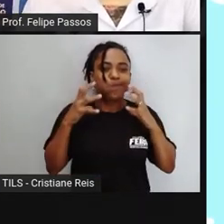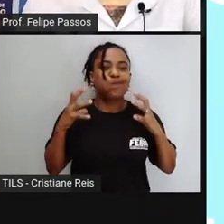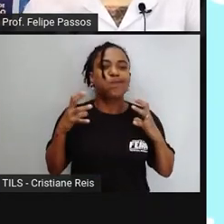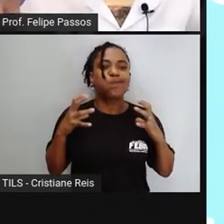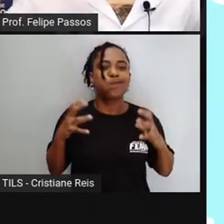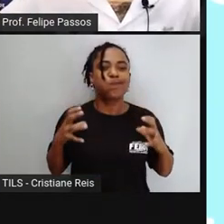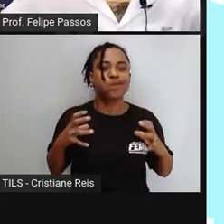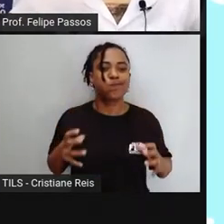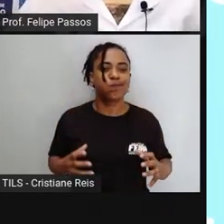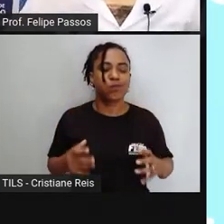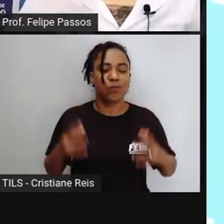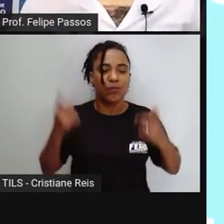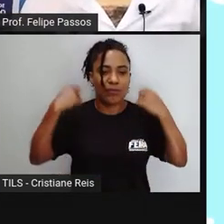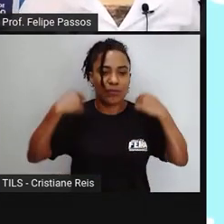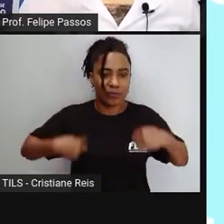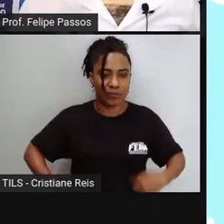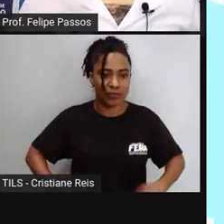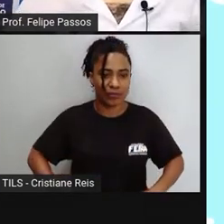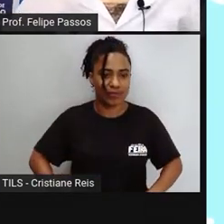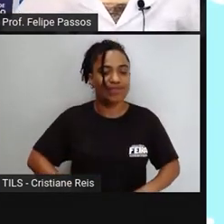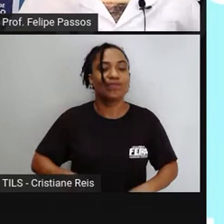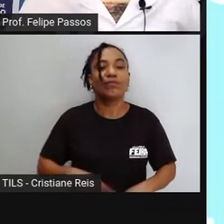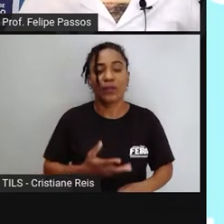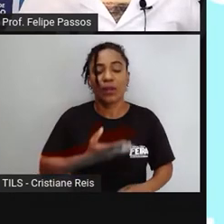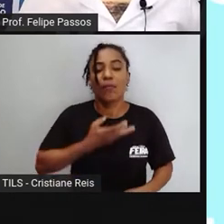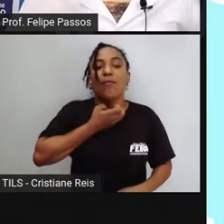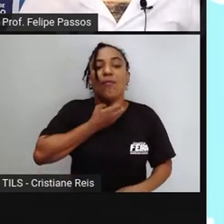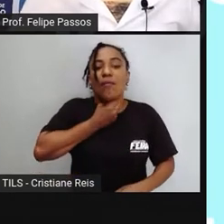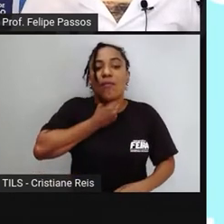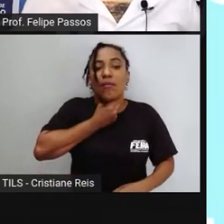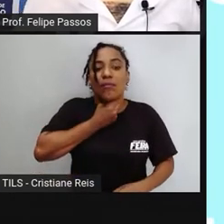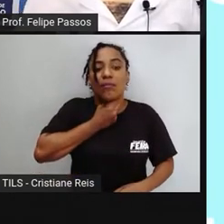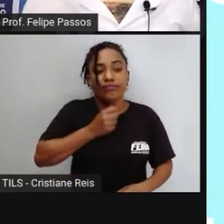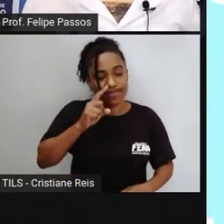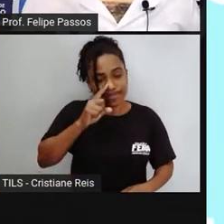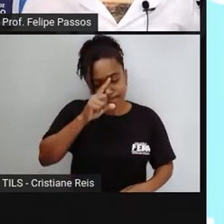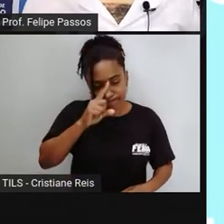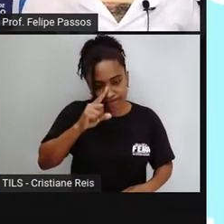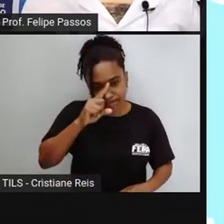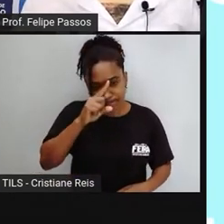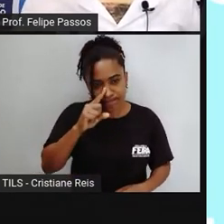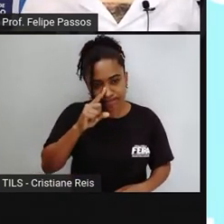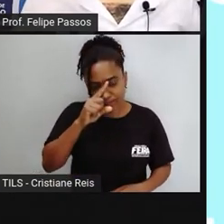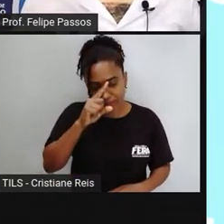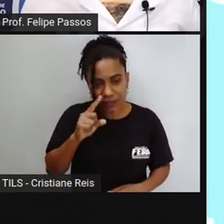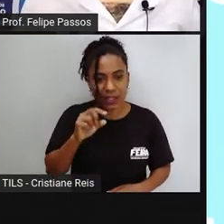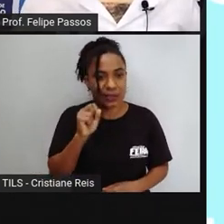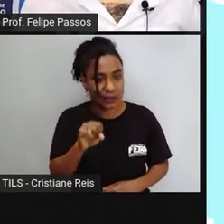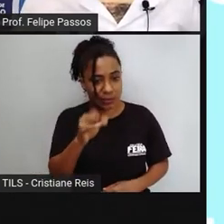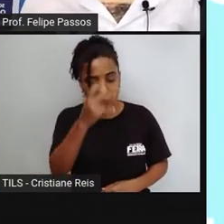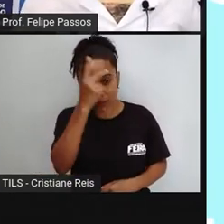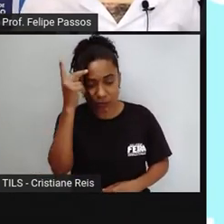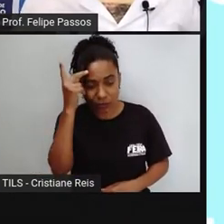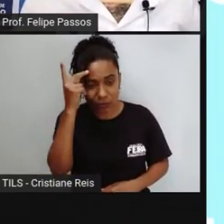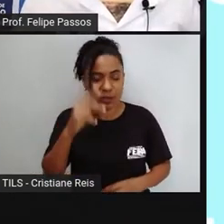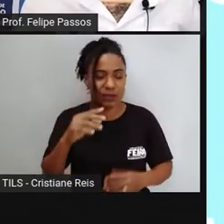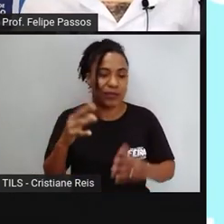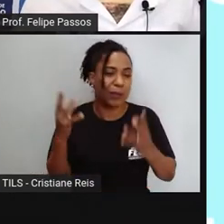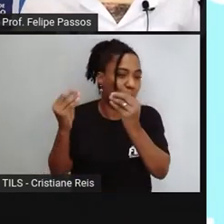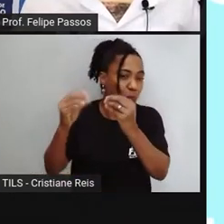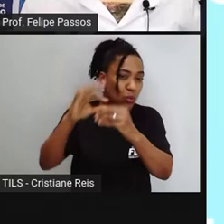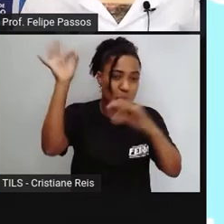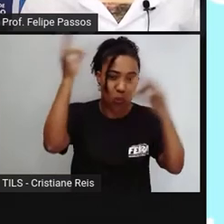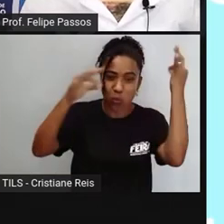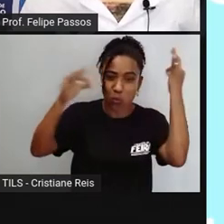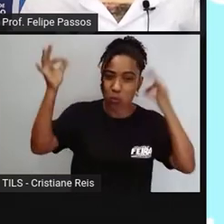alergia, digamos assim, pelo corpo inteiro. Então, se a pessoa tiver contato com um enxame de abelhas, é